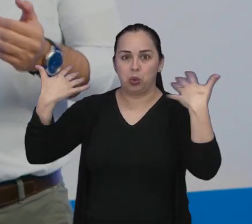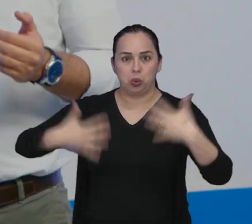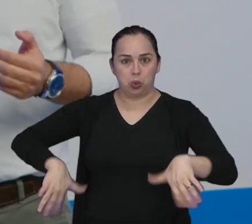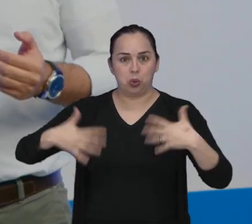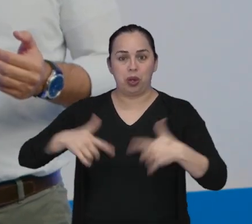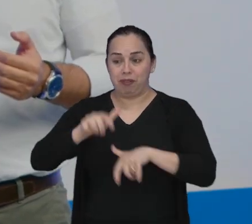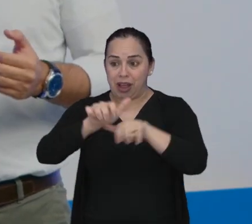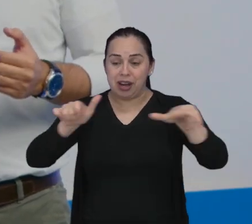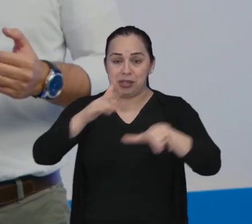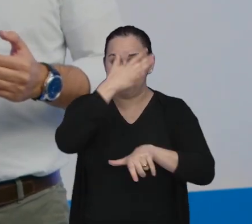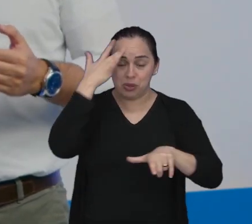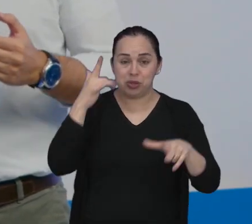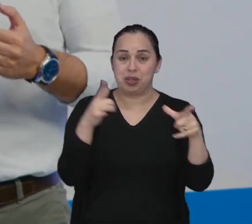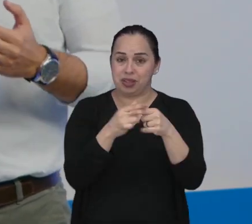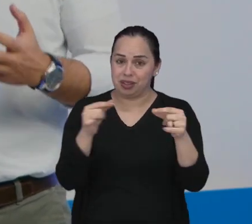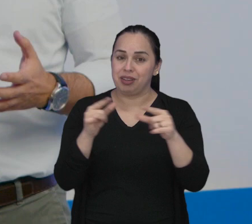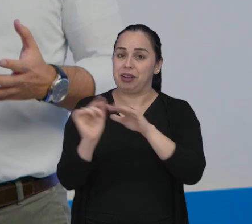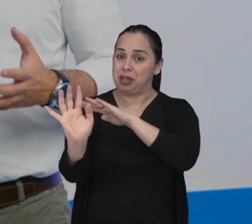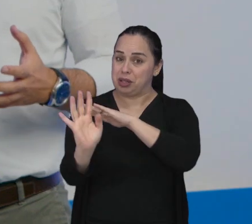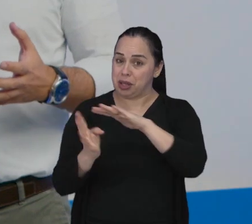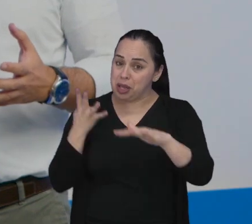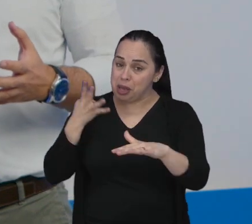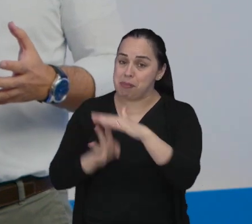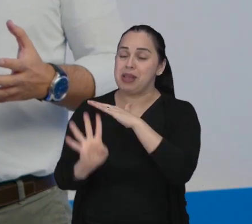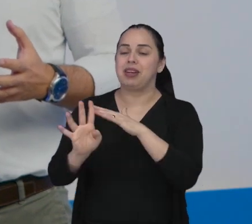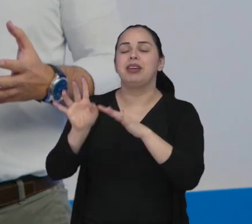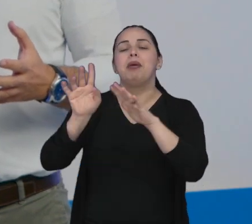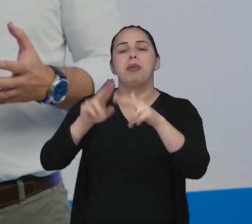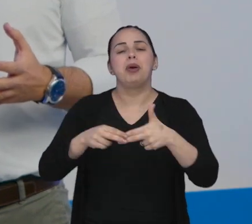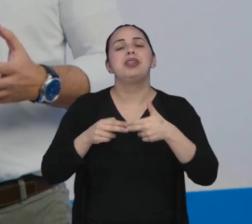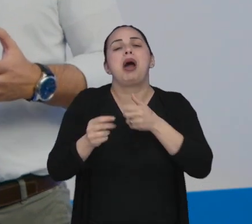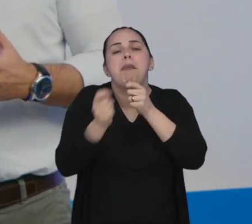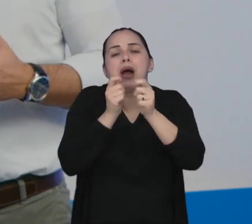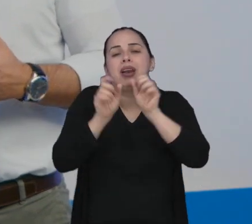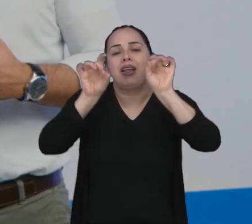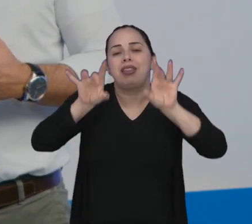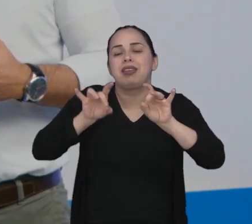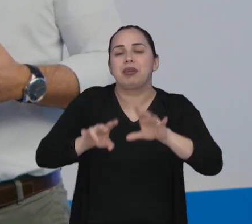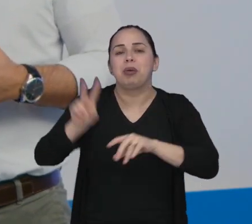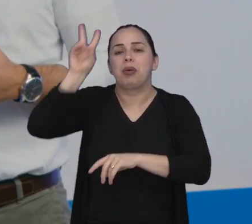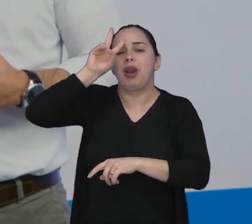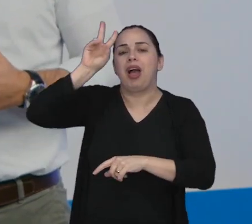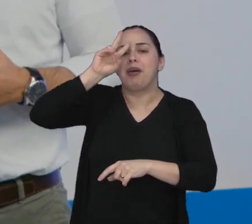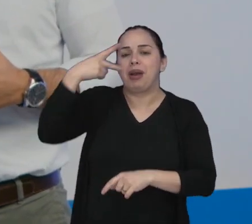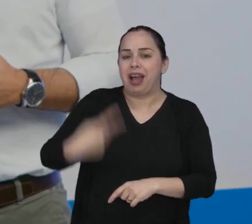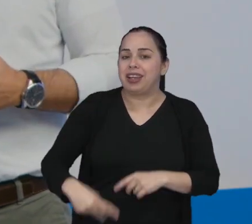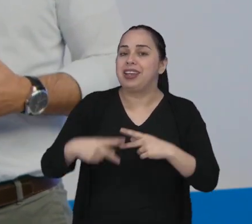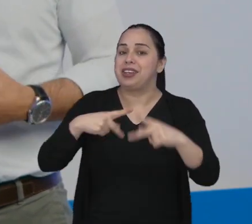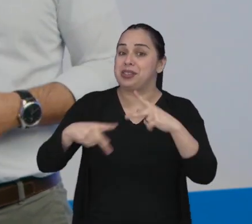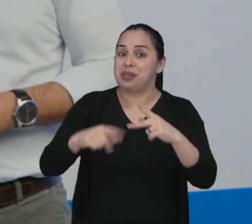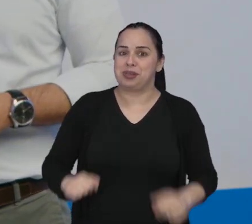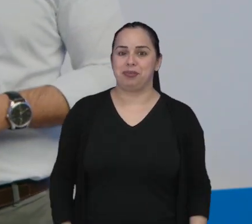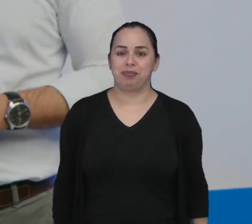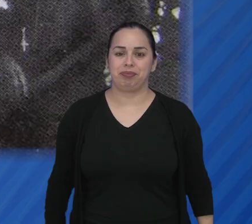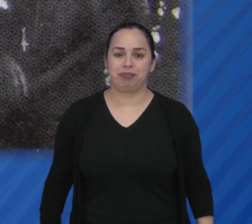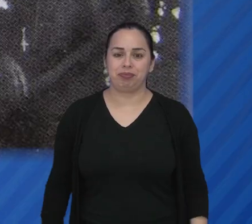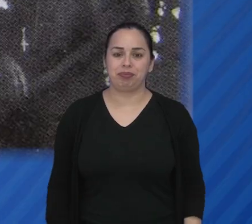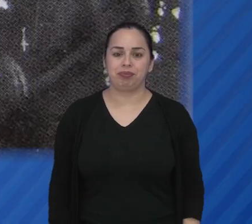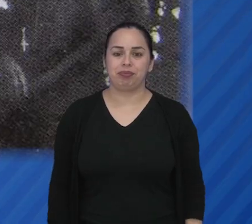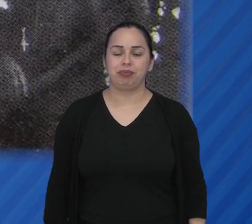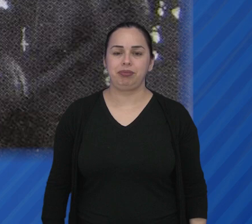vários imigrantes. E a gente preparou uma reportagem especial para mostrar como essa memória é preservada aqui, em solo joseense.